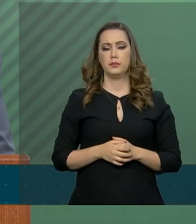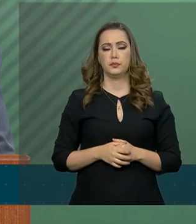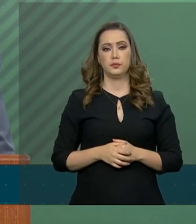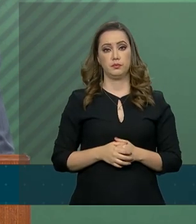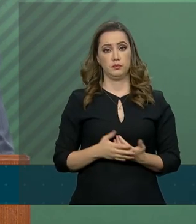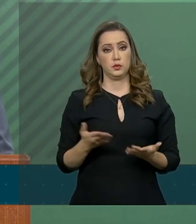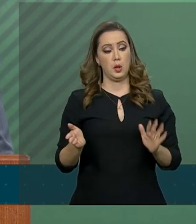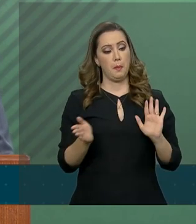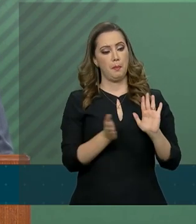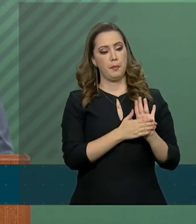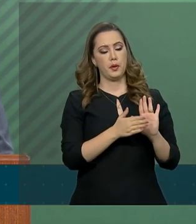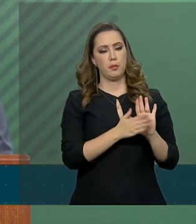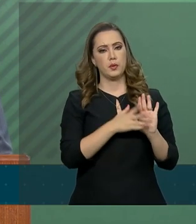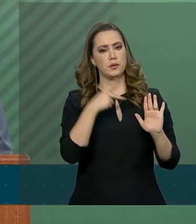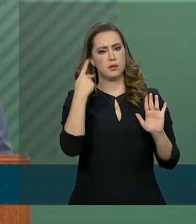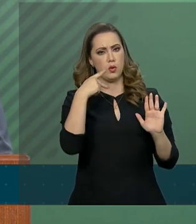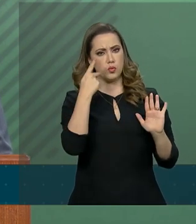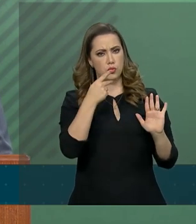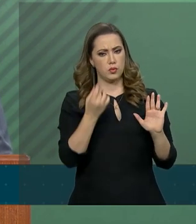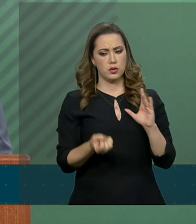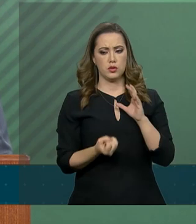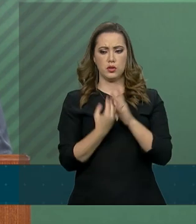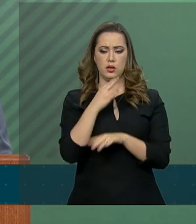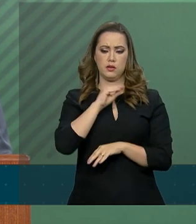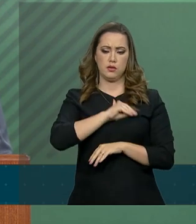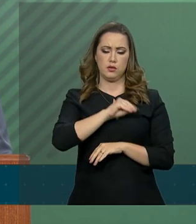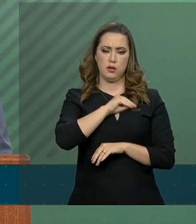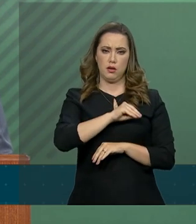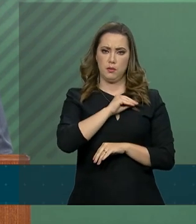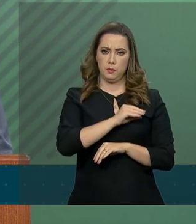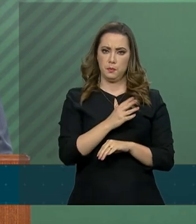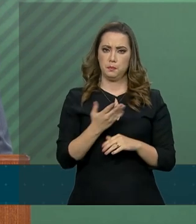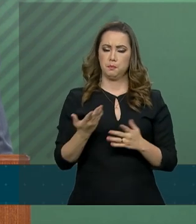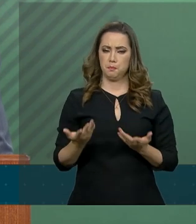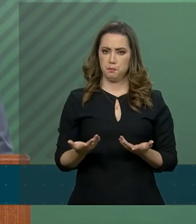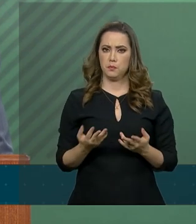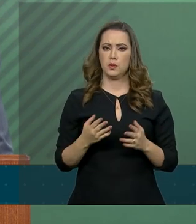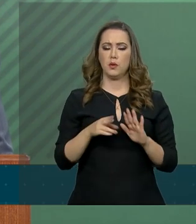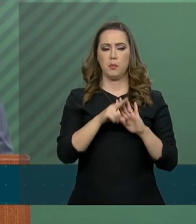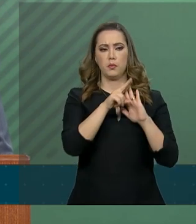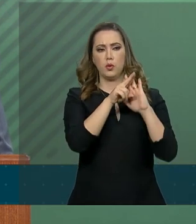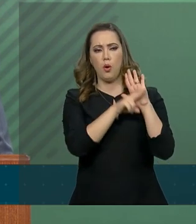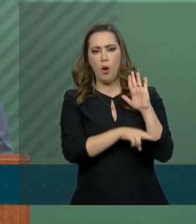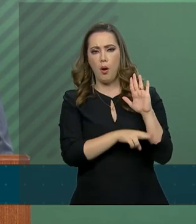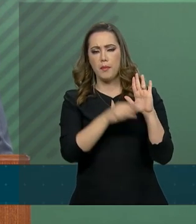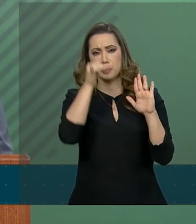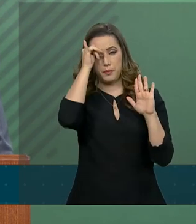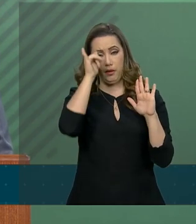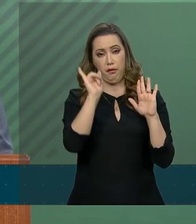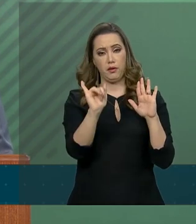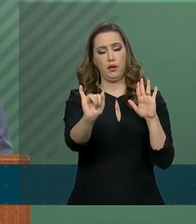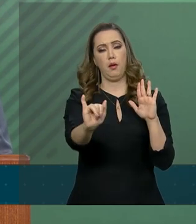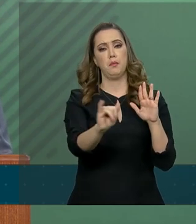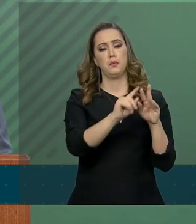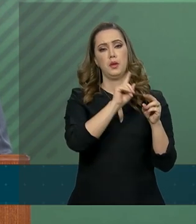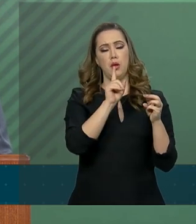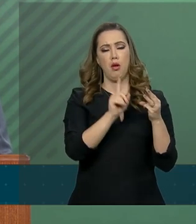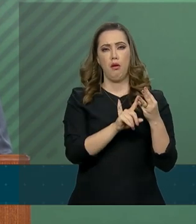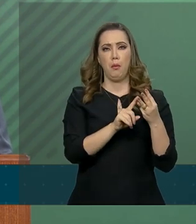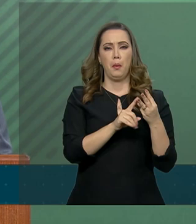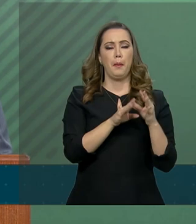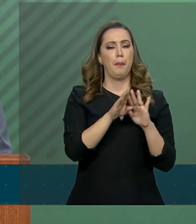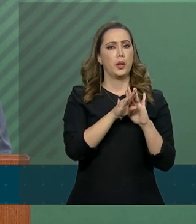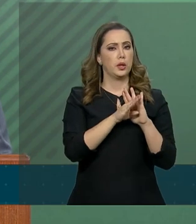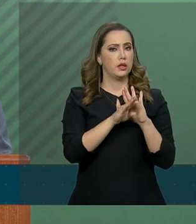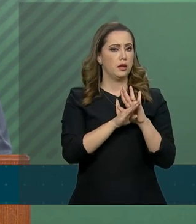Proposição de políticas de geração de renda, medidas preventivas, programas